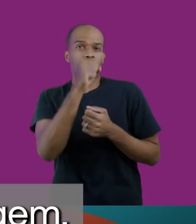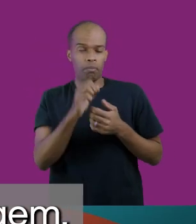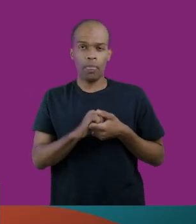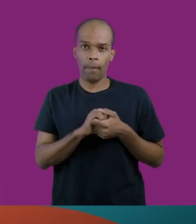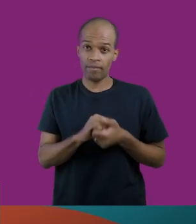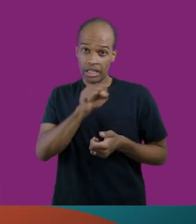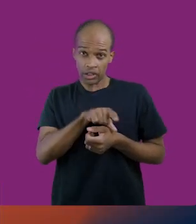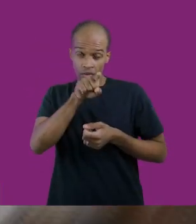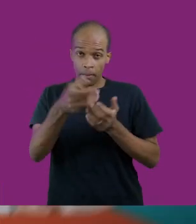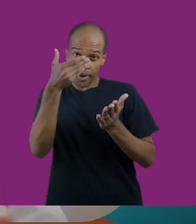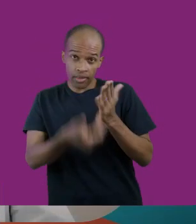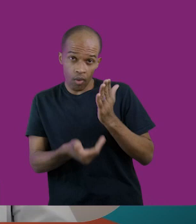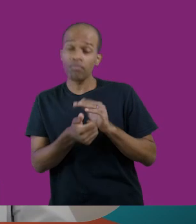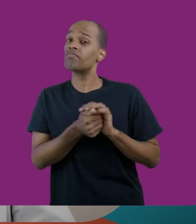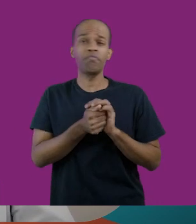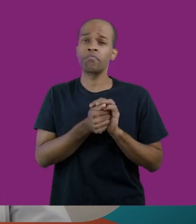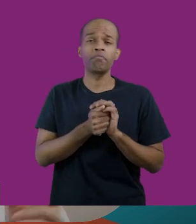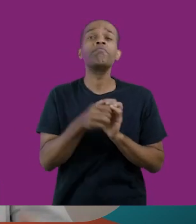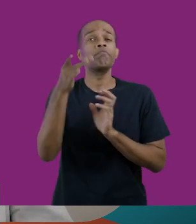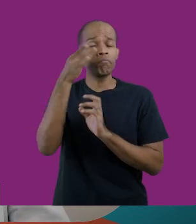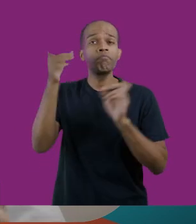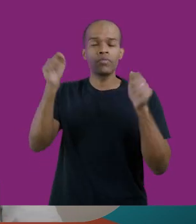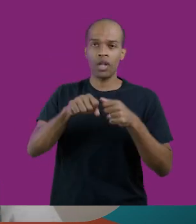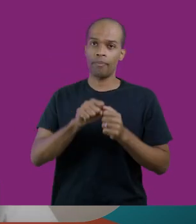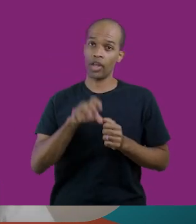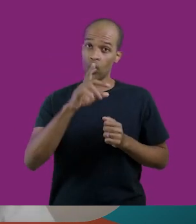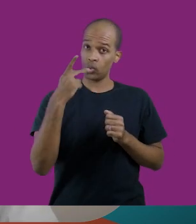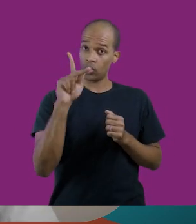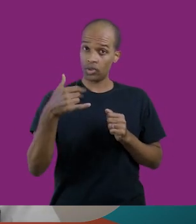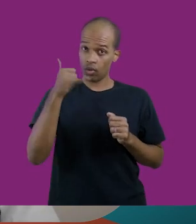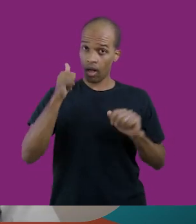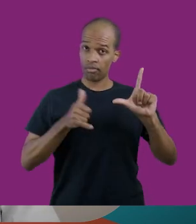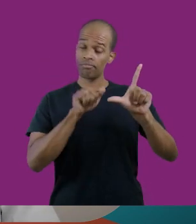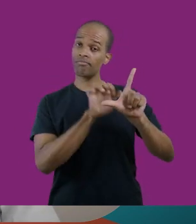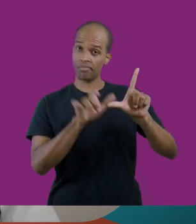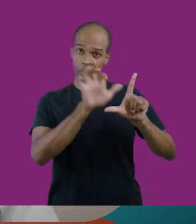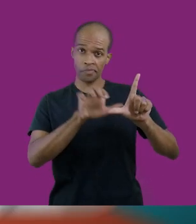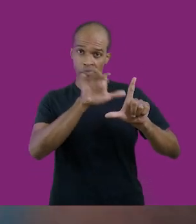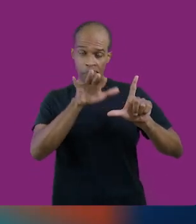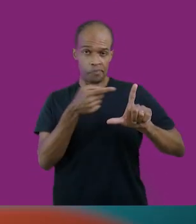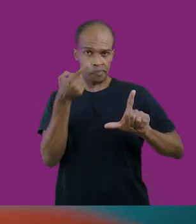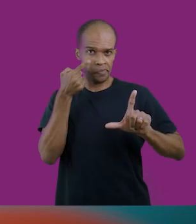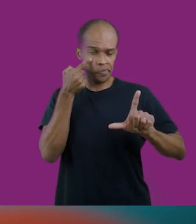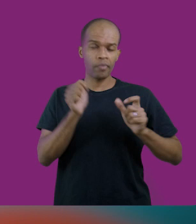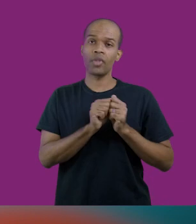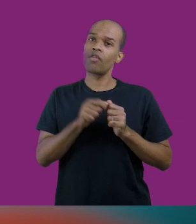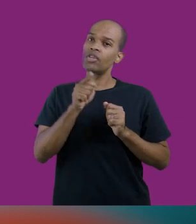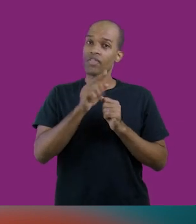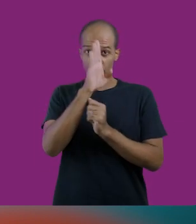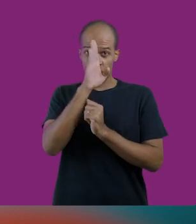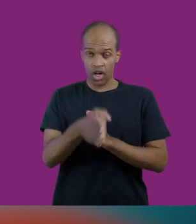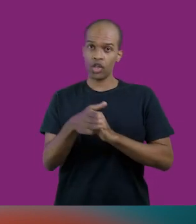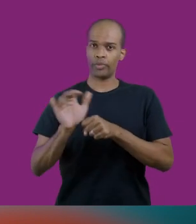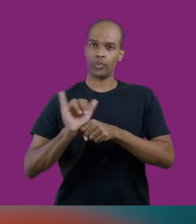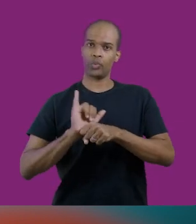aprendizagem. Se você perdeu, não deixe de conferir. É só apontar a câmera do seu celular para esse QR Code